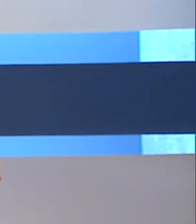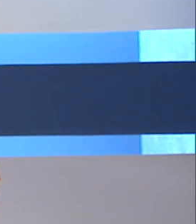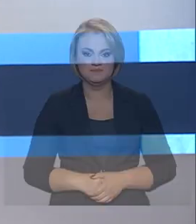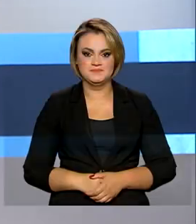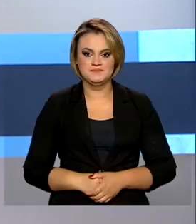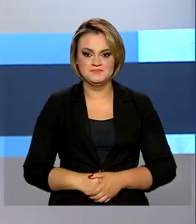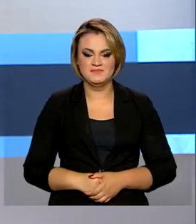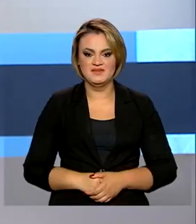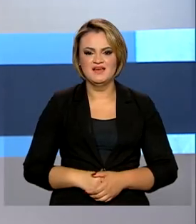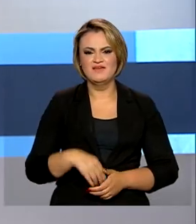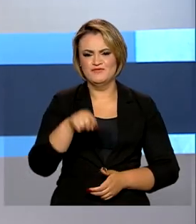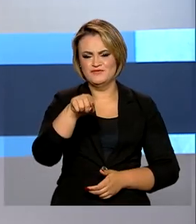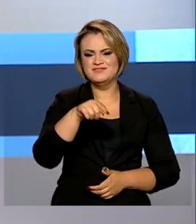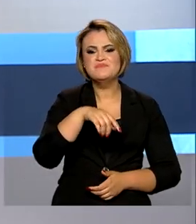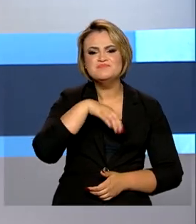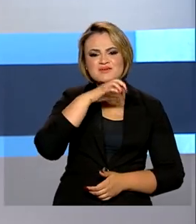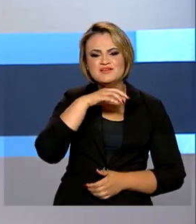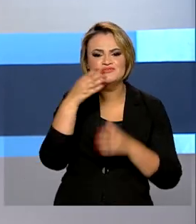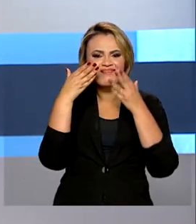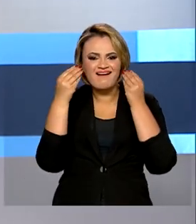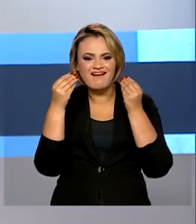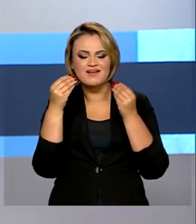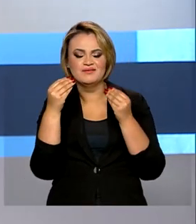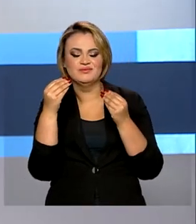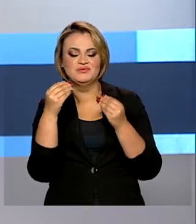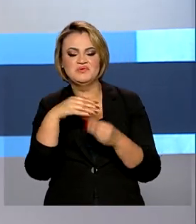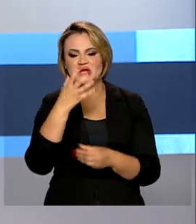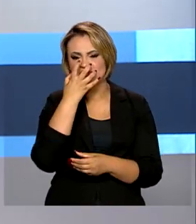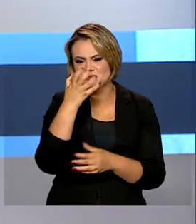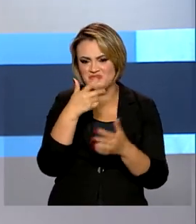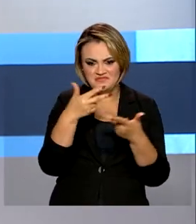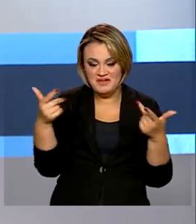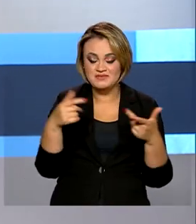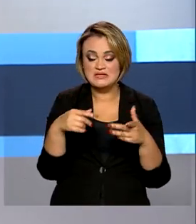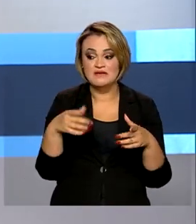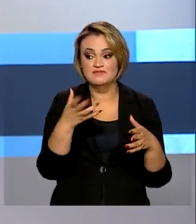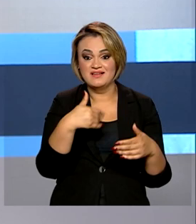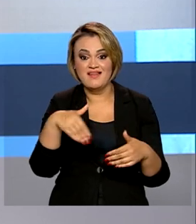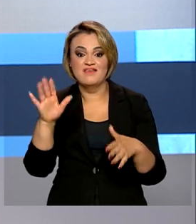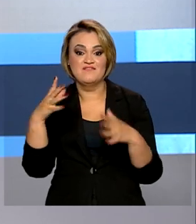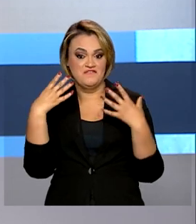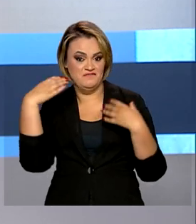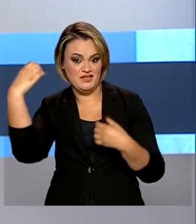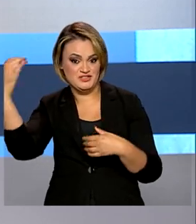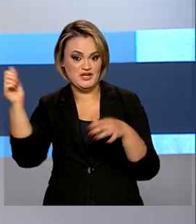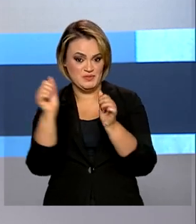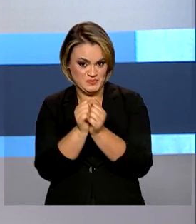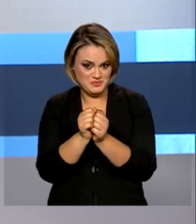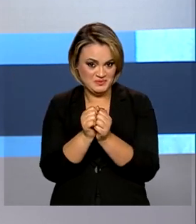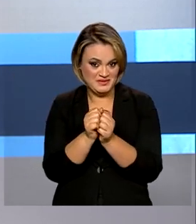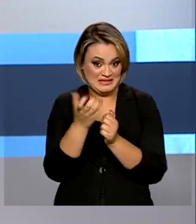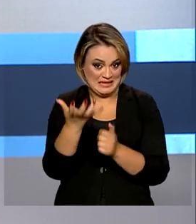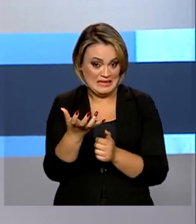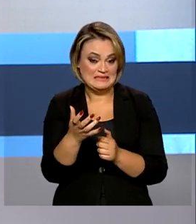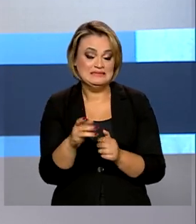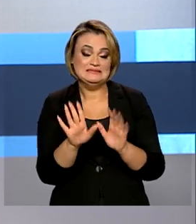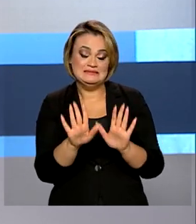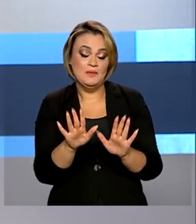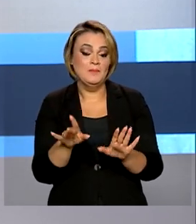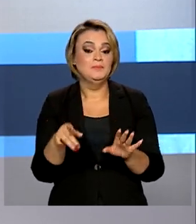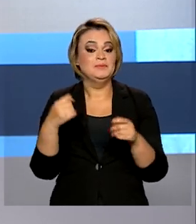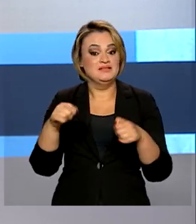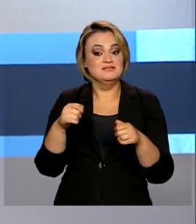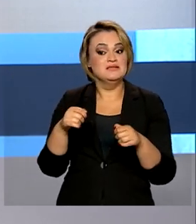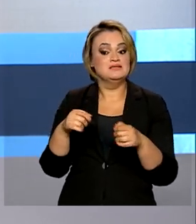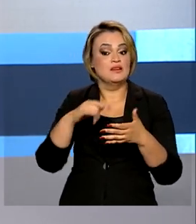Quem tem bicho de estimação e pretende levar o pet juntinho para curtir o período de descanso nessas férias, precisa ficar